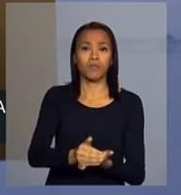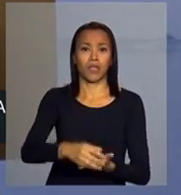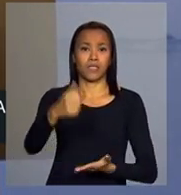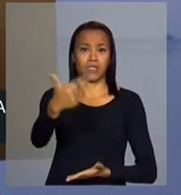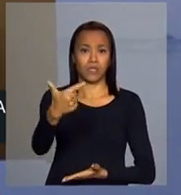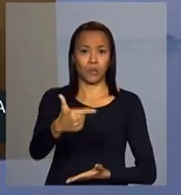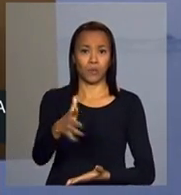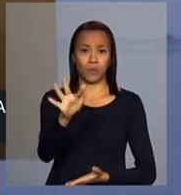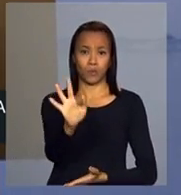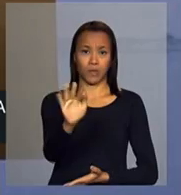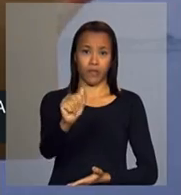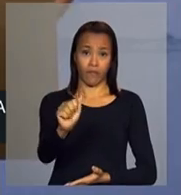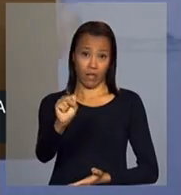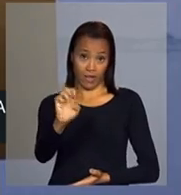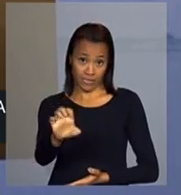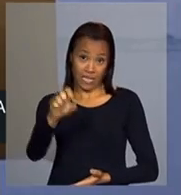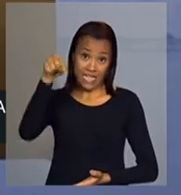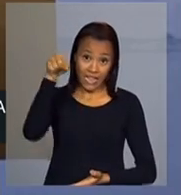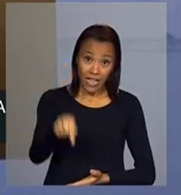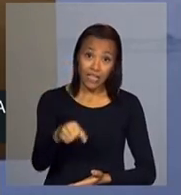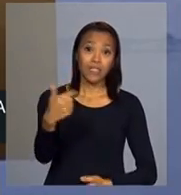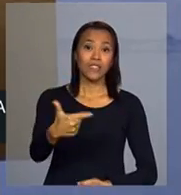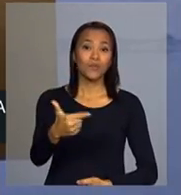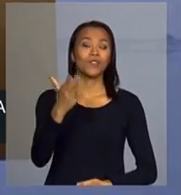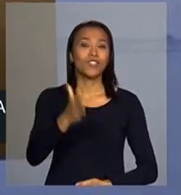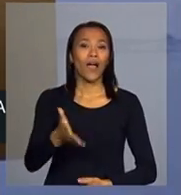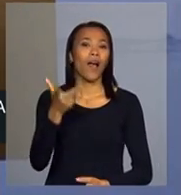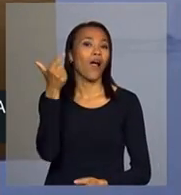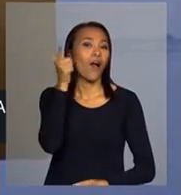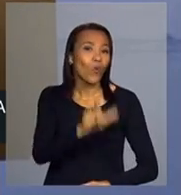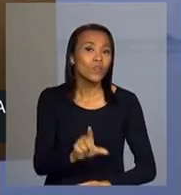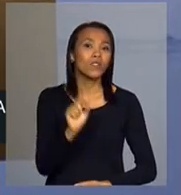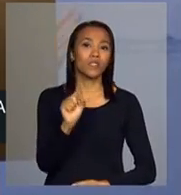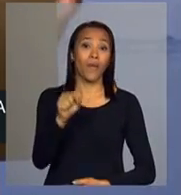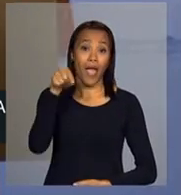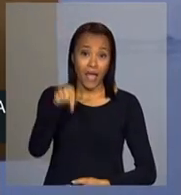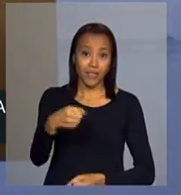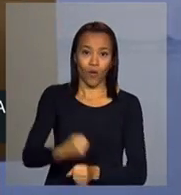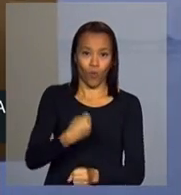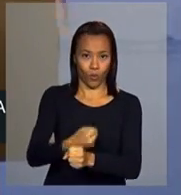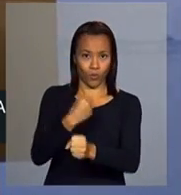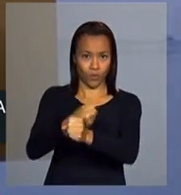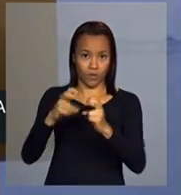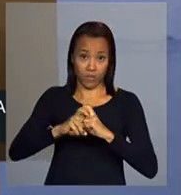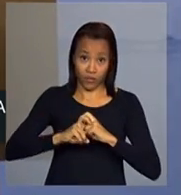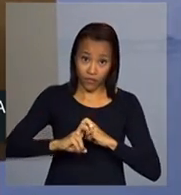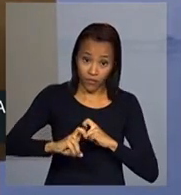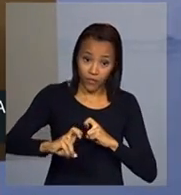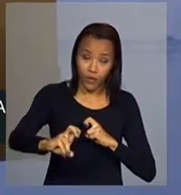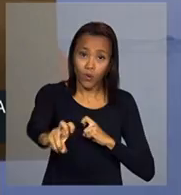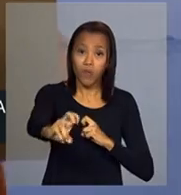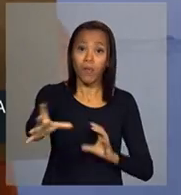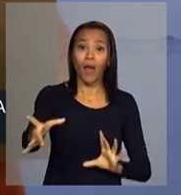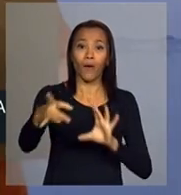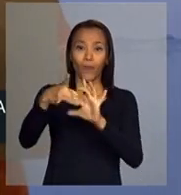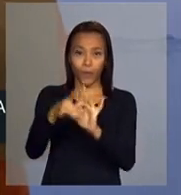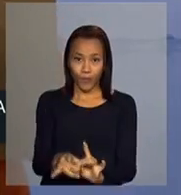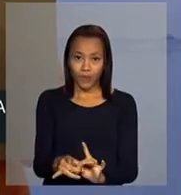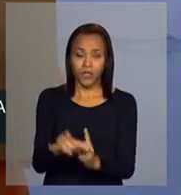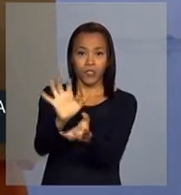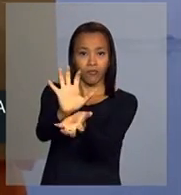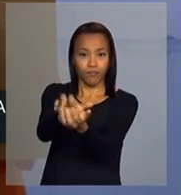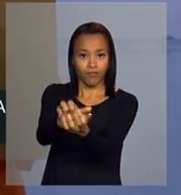nessa segunda fase está contemplada essa ferrovia da integração, que eu chamo